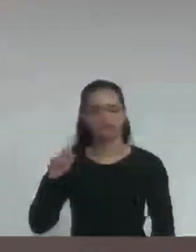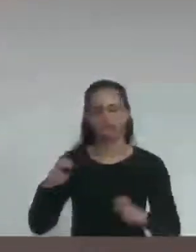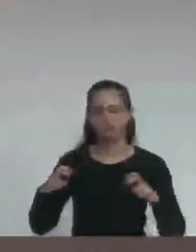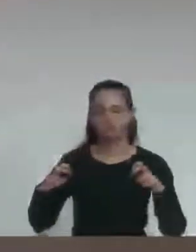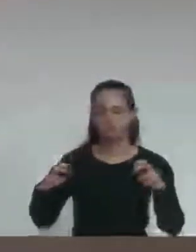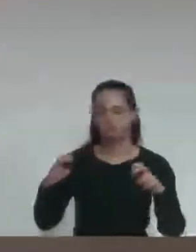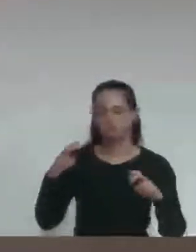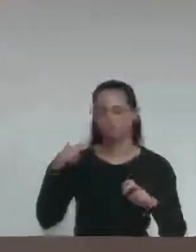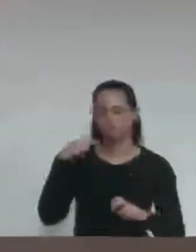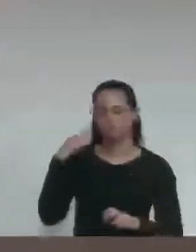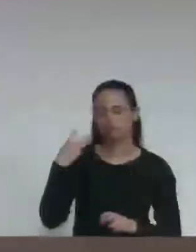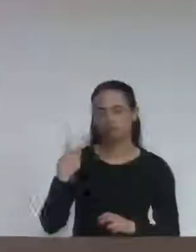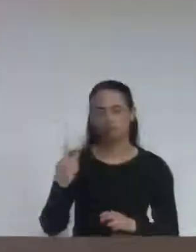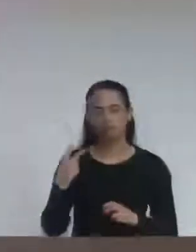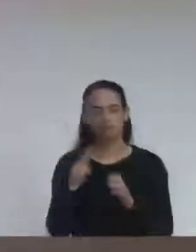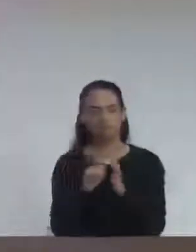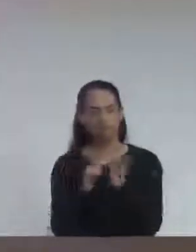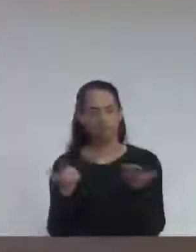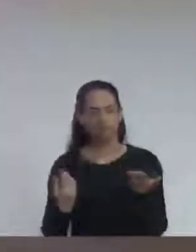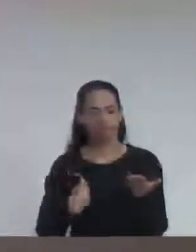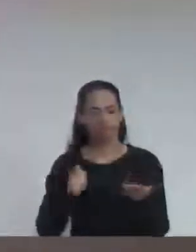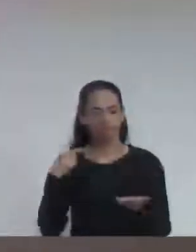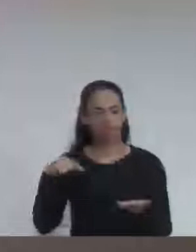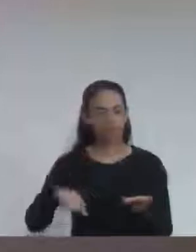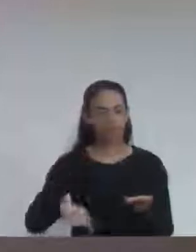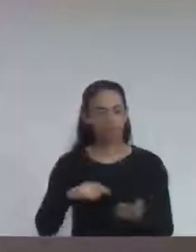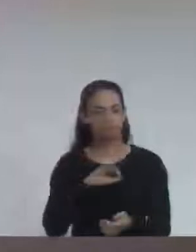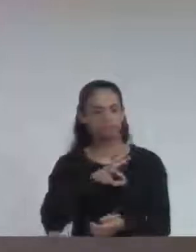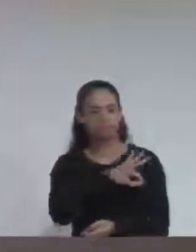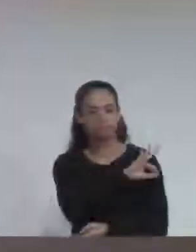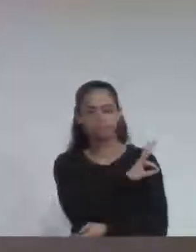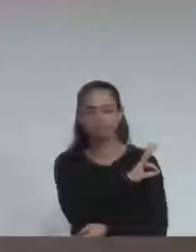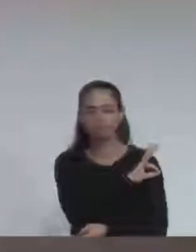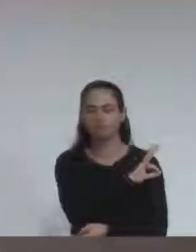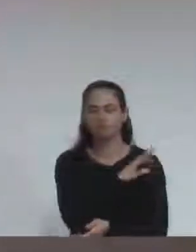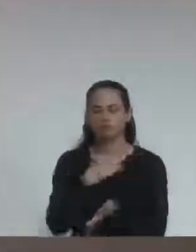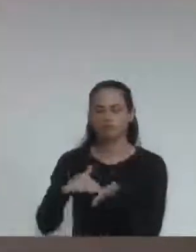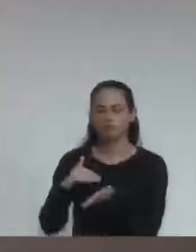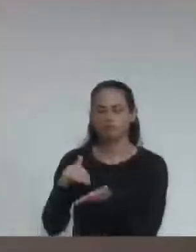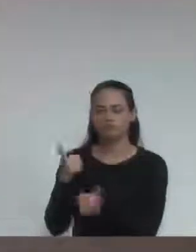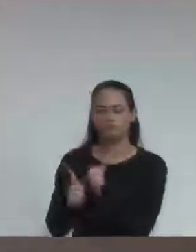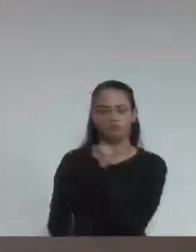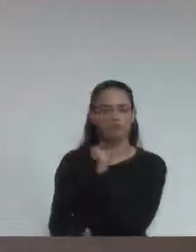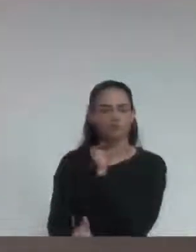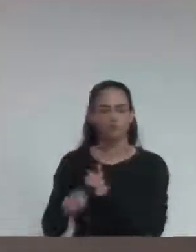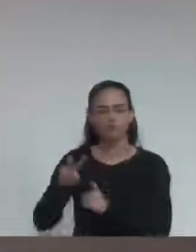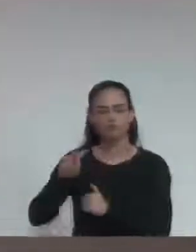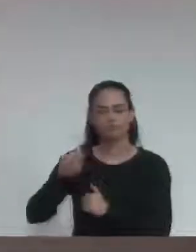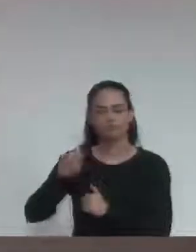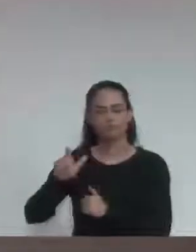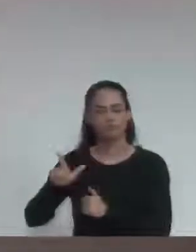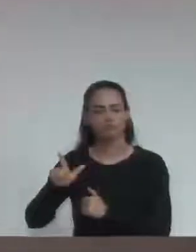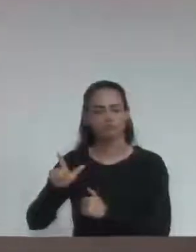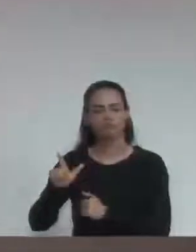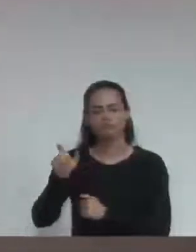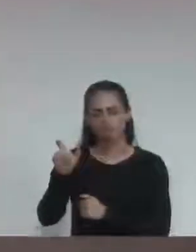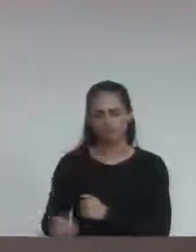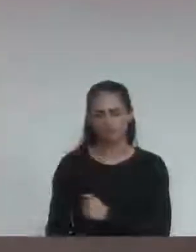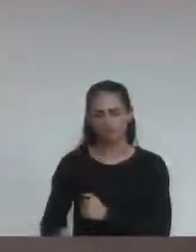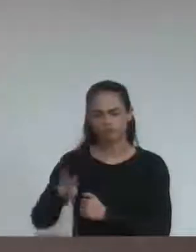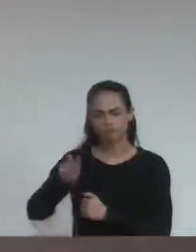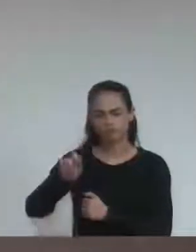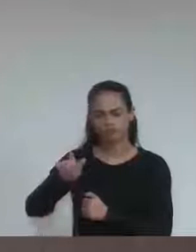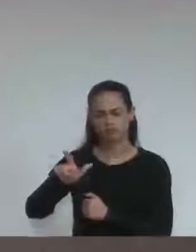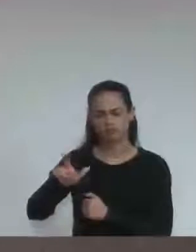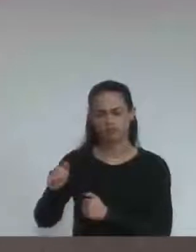Imprensa, Guarda Municipal, amigos aqui presentes, Secretário de Esportes, Val Sousa, importante você estar aqui, Val, que hoje gerou uma